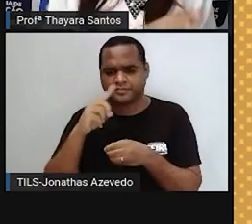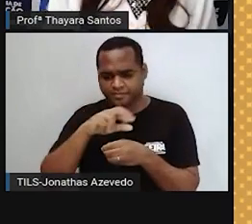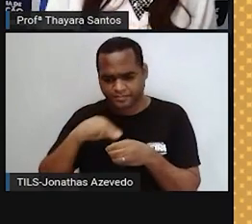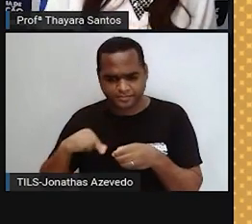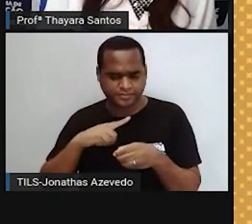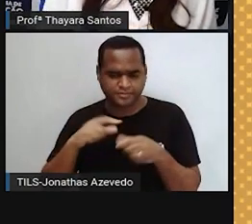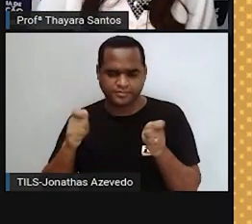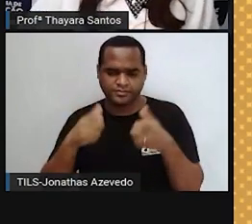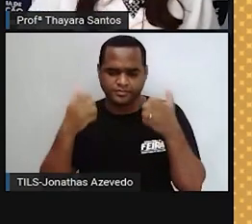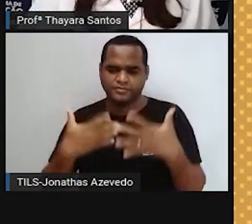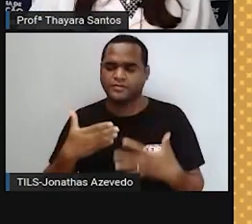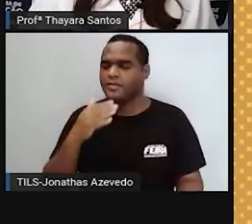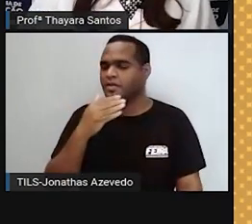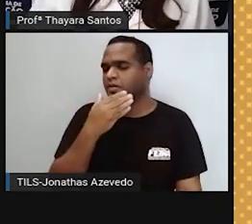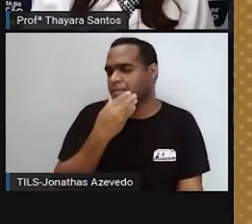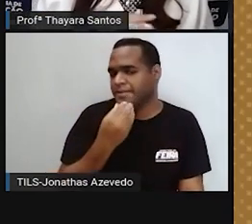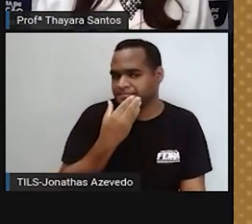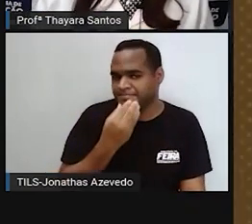reprodutivas masculinas.